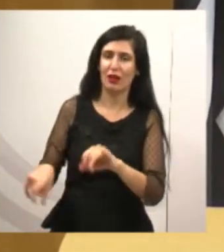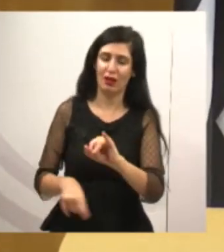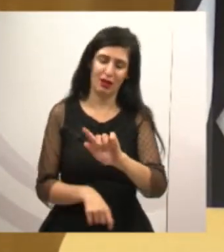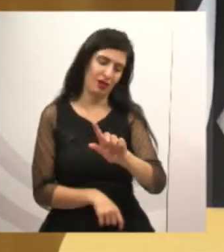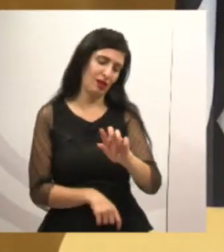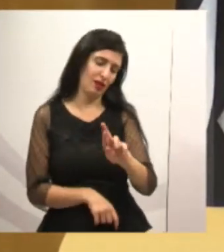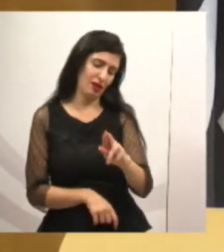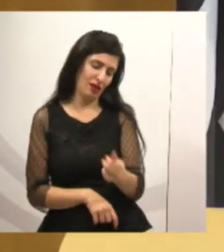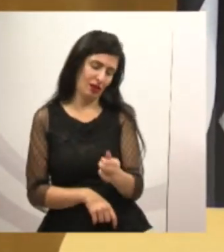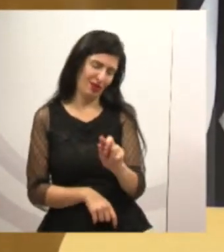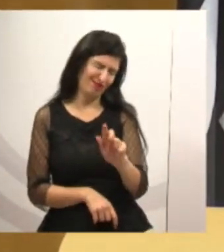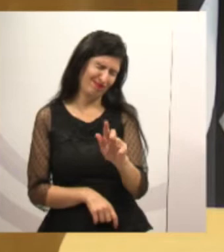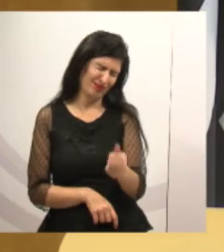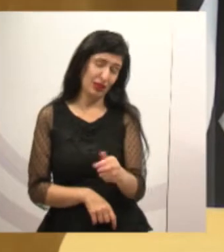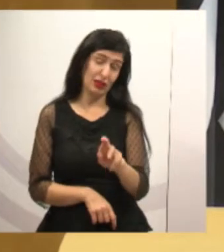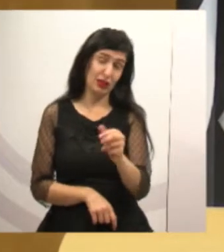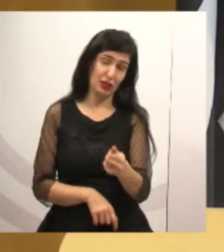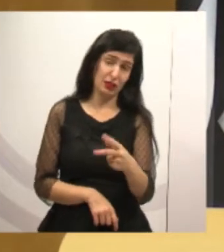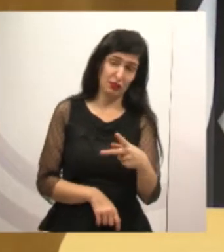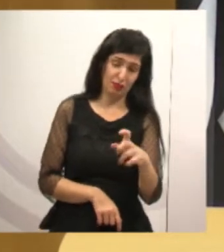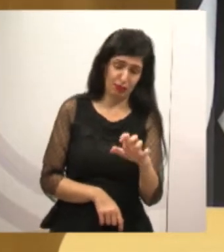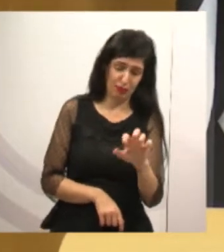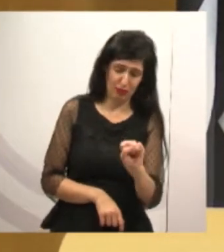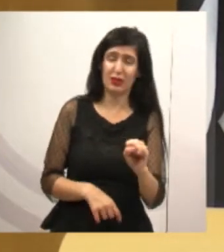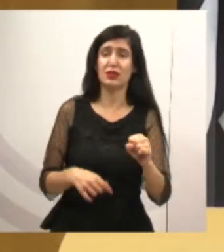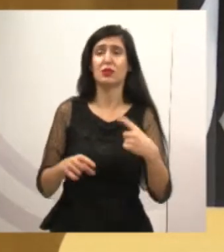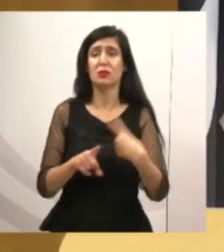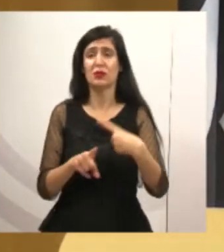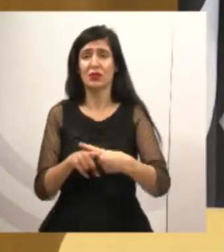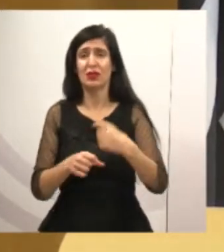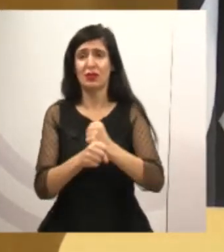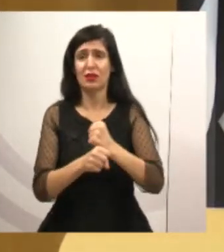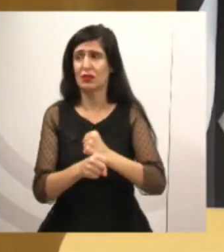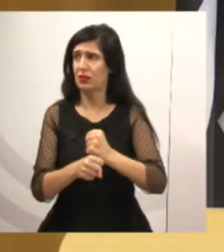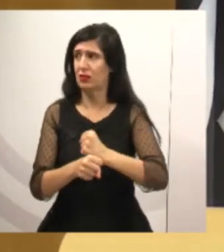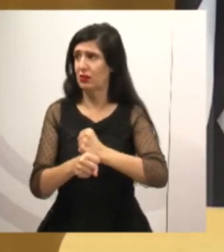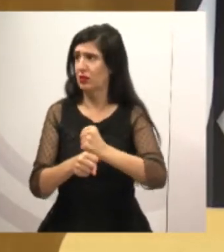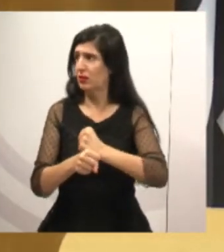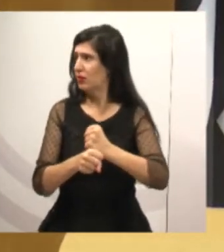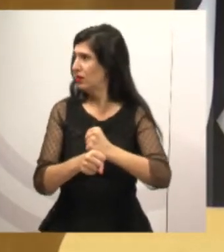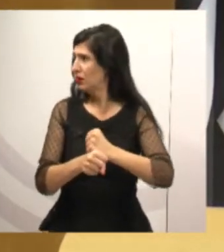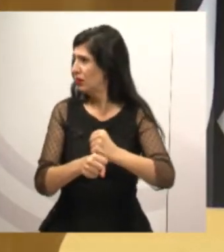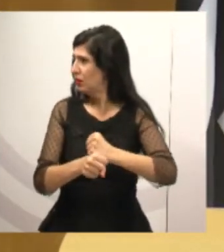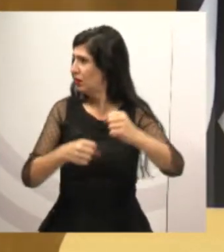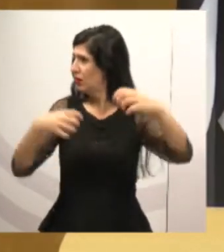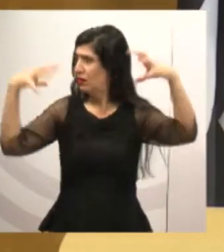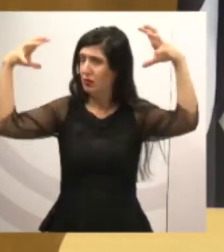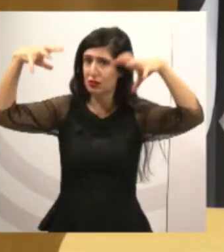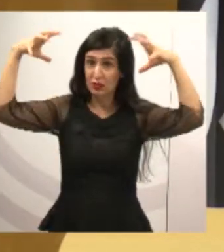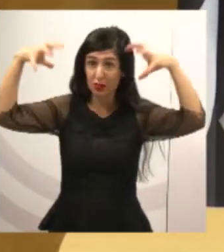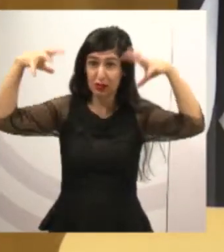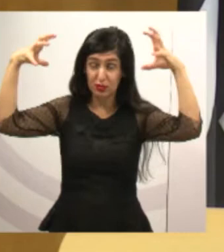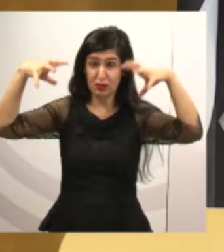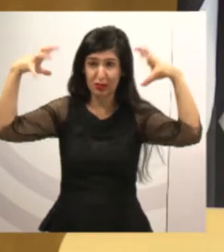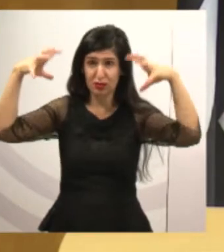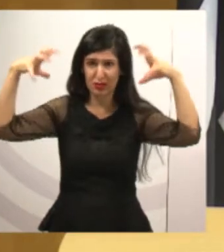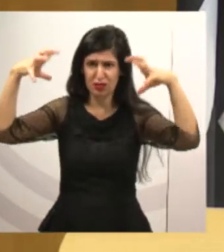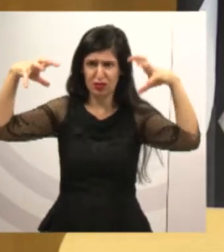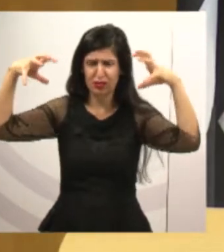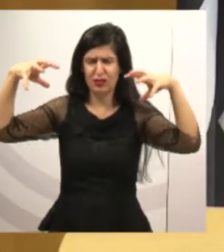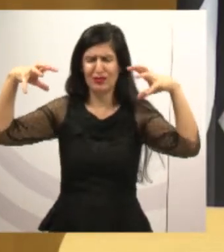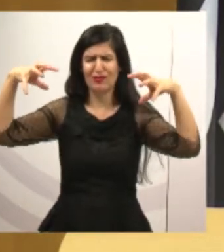chuvarada que teve todo esse volume de chuva esse ano, sem dúvida danificou várias ruas.